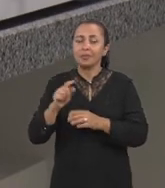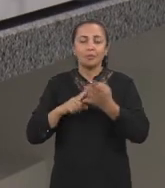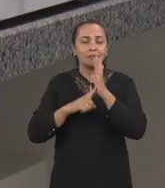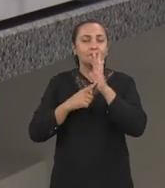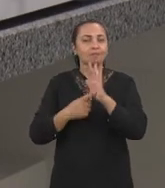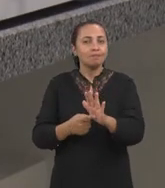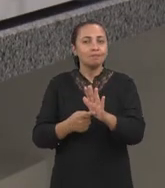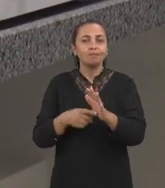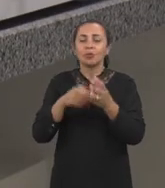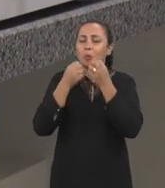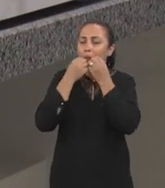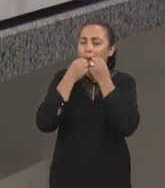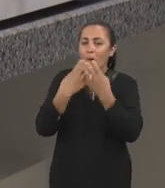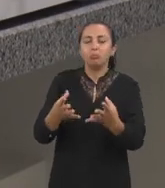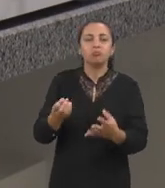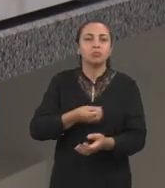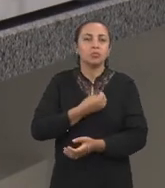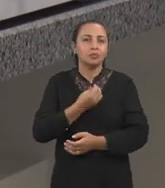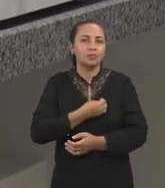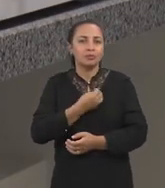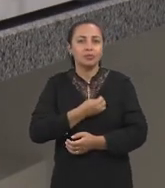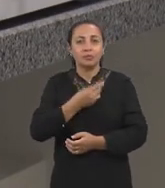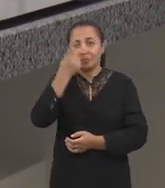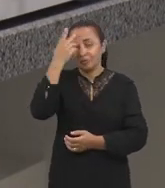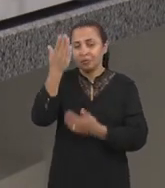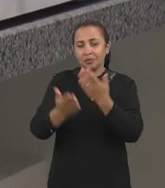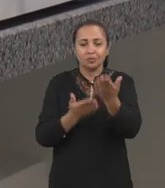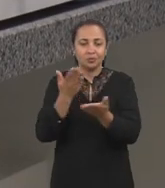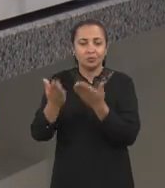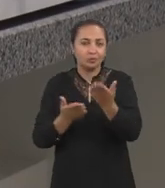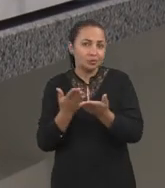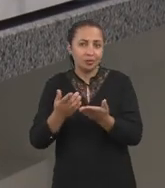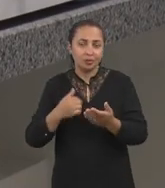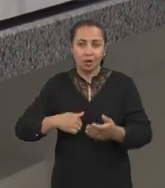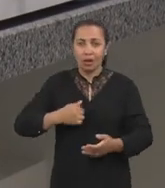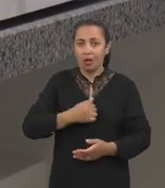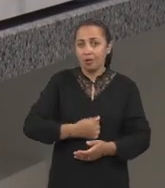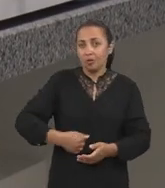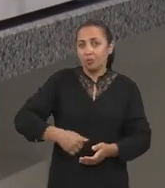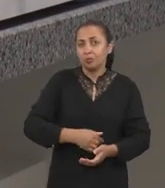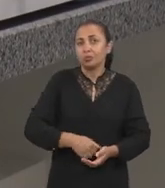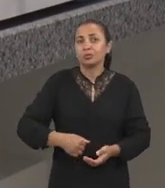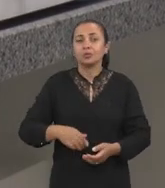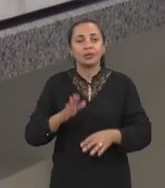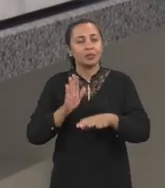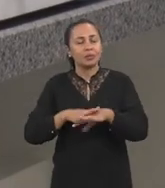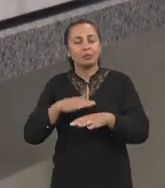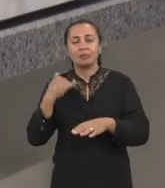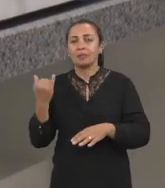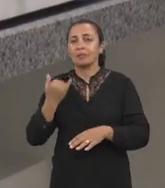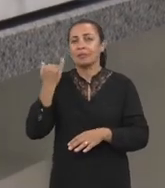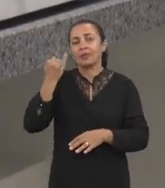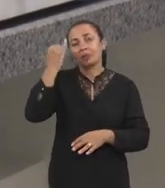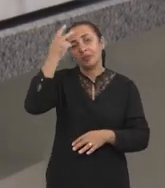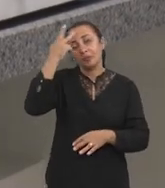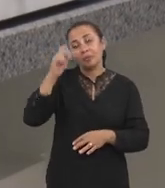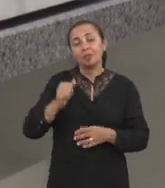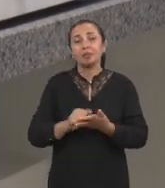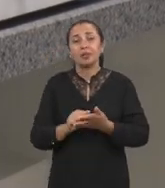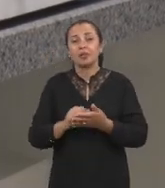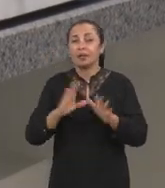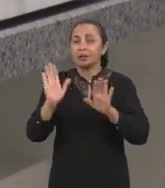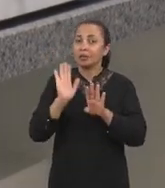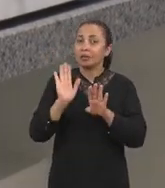excelente potencial de sobrevivência ao trato gastrointestinal, que é justamente uma das premissas para